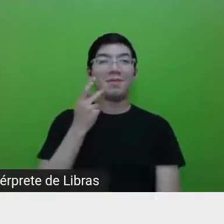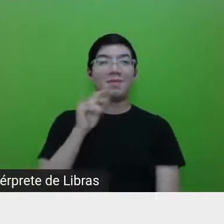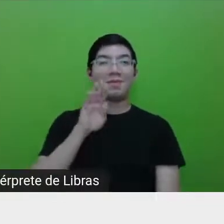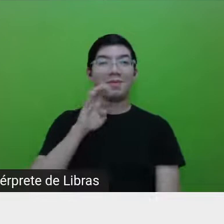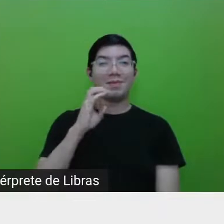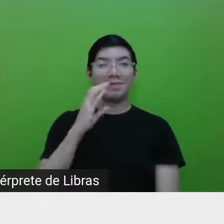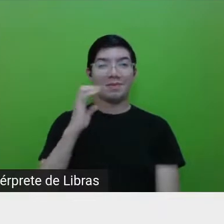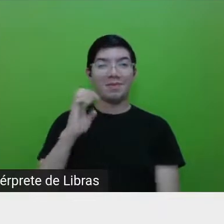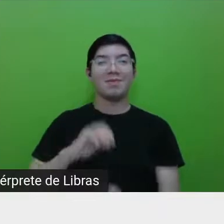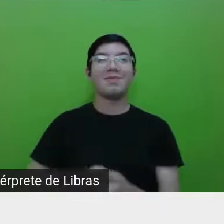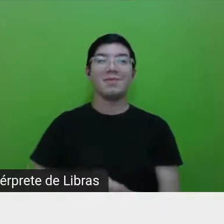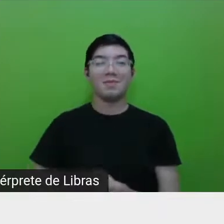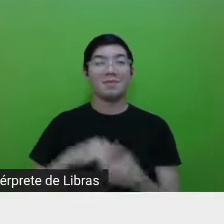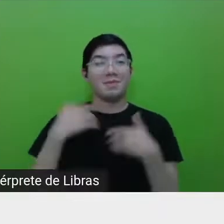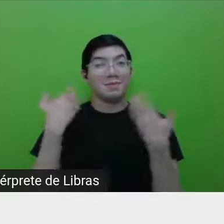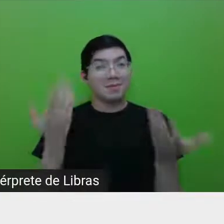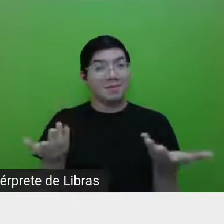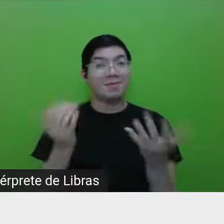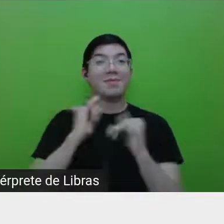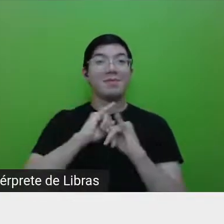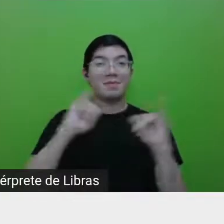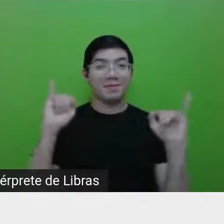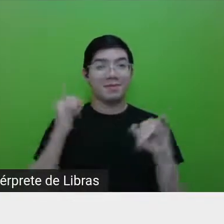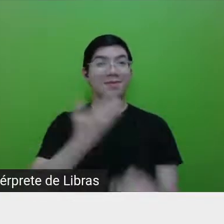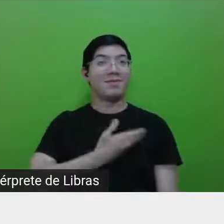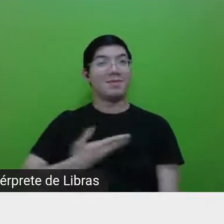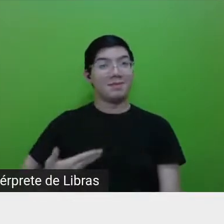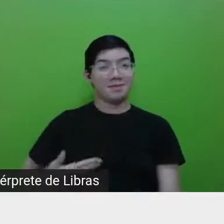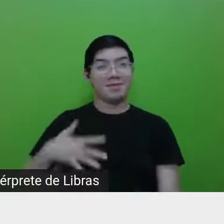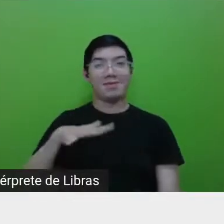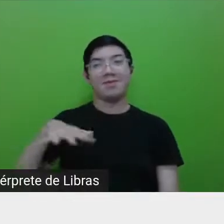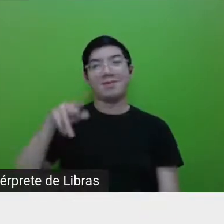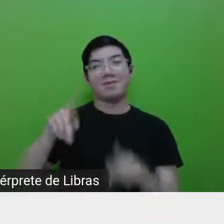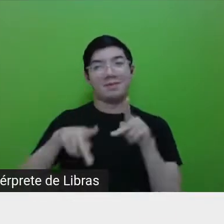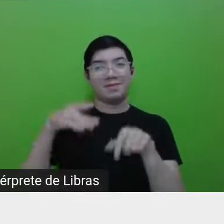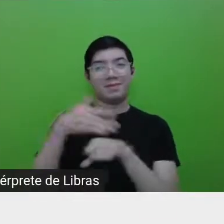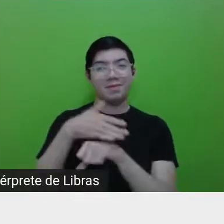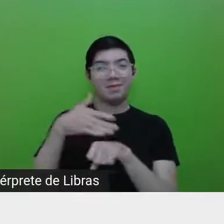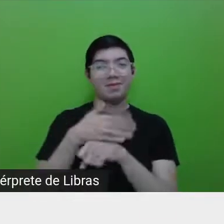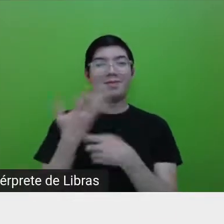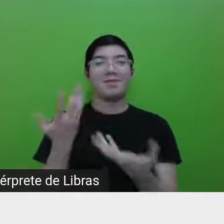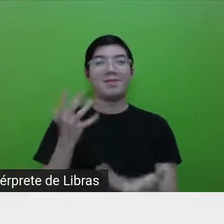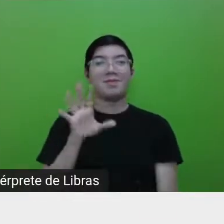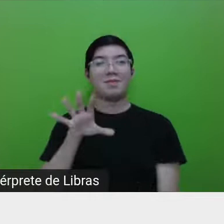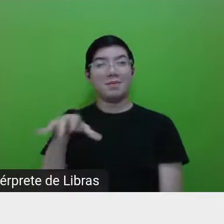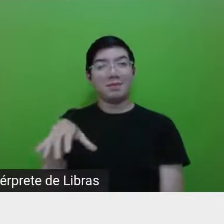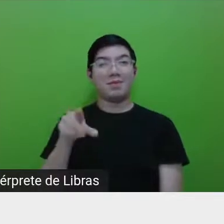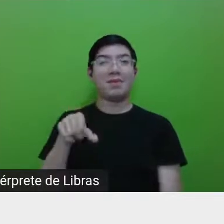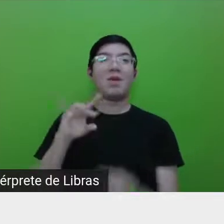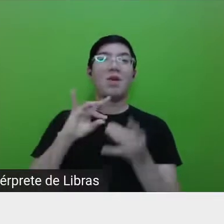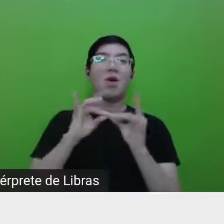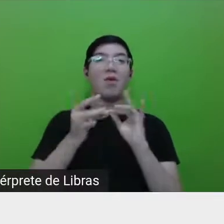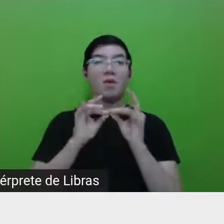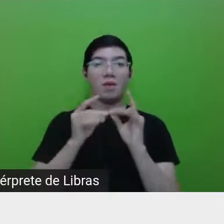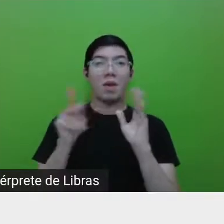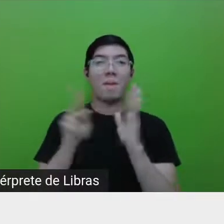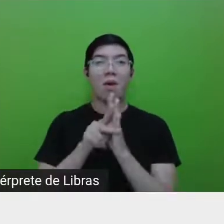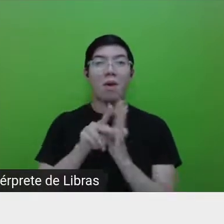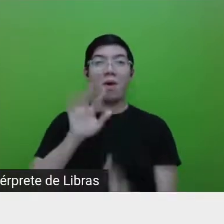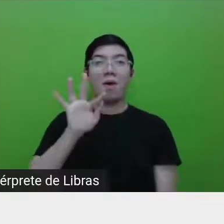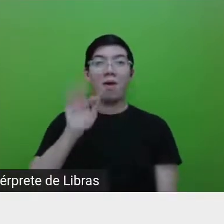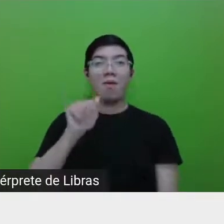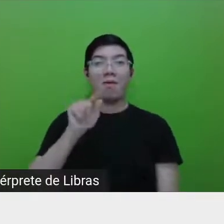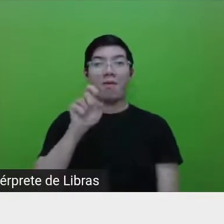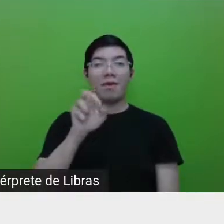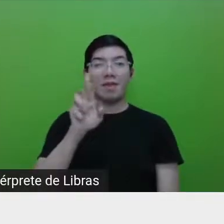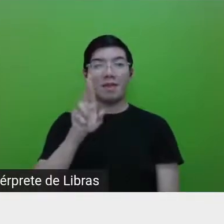Biblioteca Pública, é importante dizer isso. Estamos aqui no setor que se chama Oficina do Fazer, que fica dentro do setor de